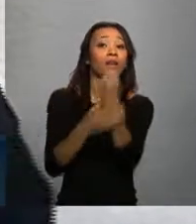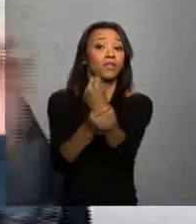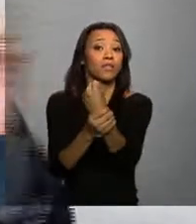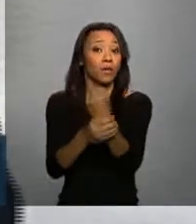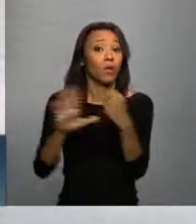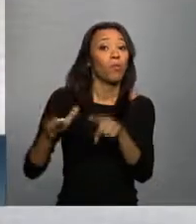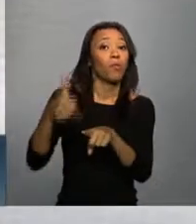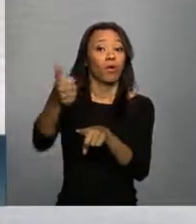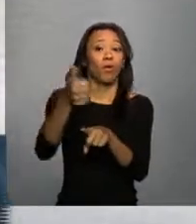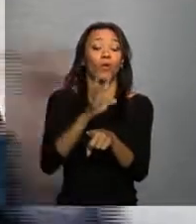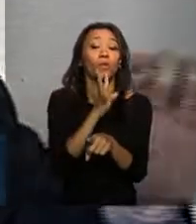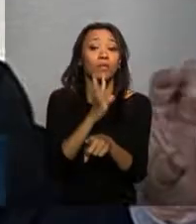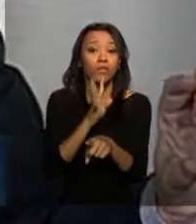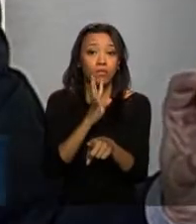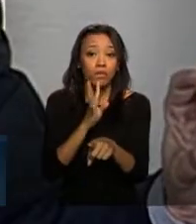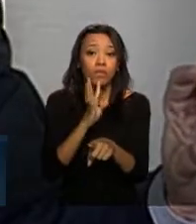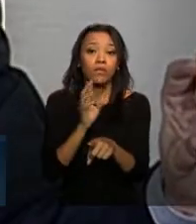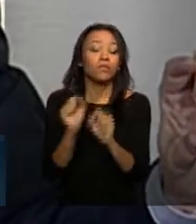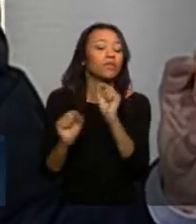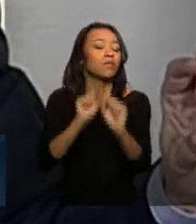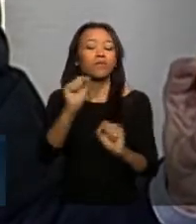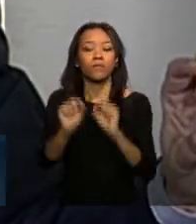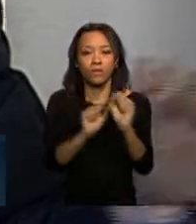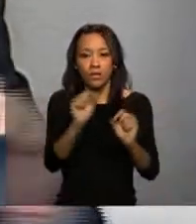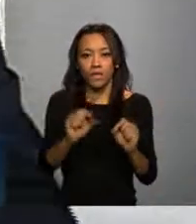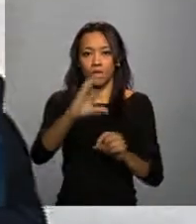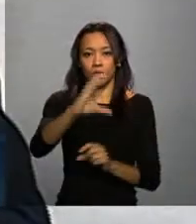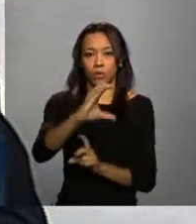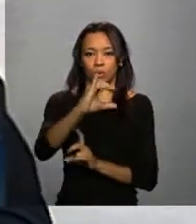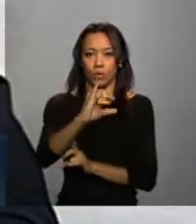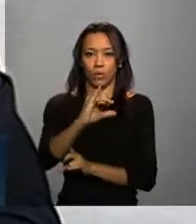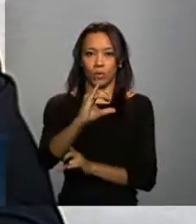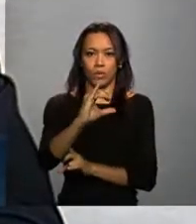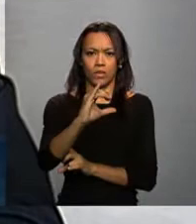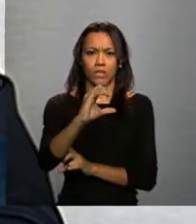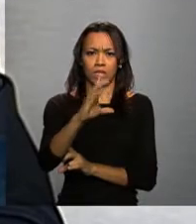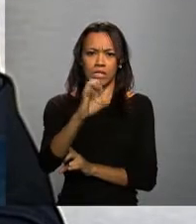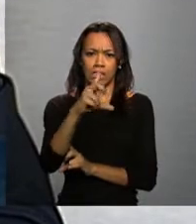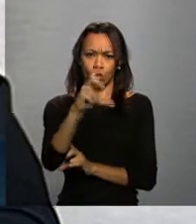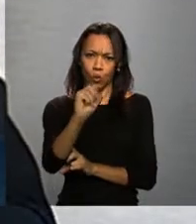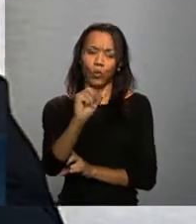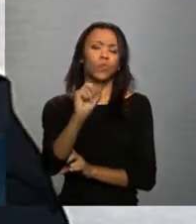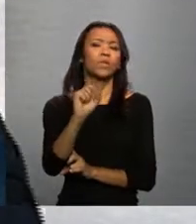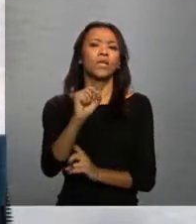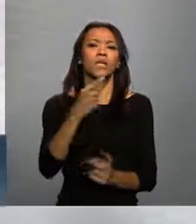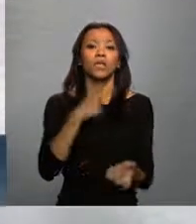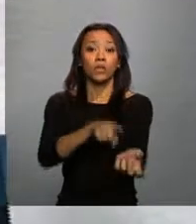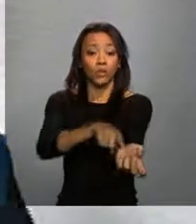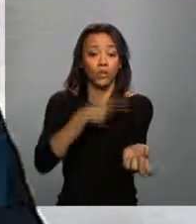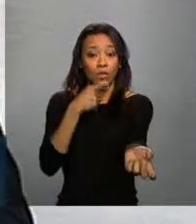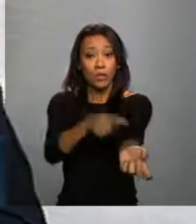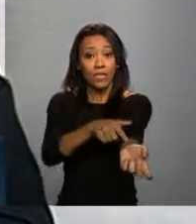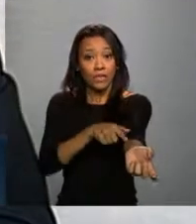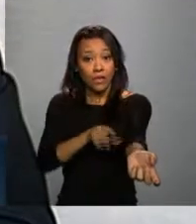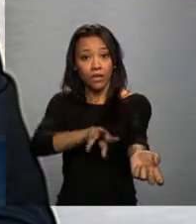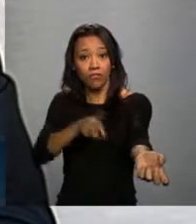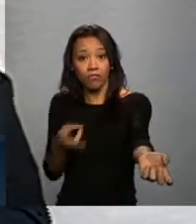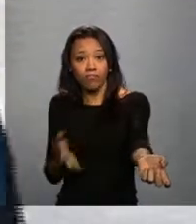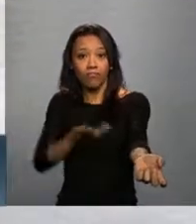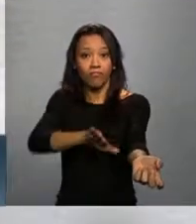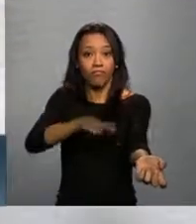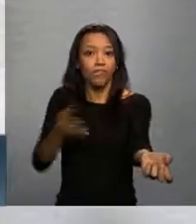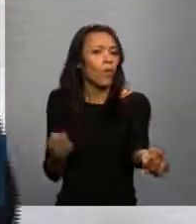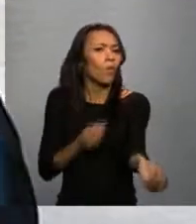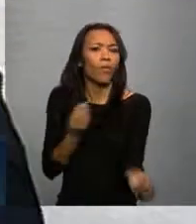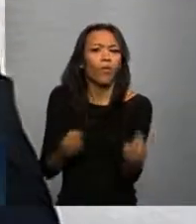performance do ciclo do sangue como um todo nesse interfaceamento de